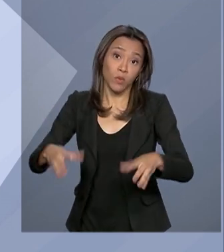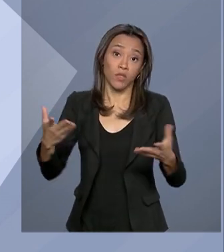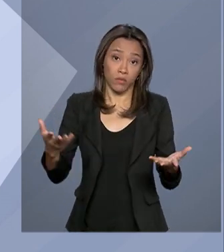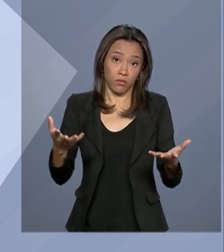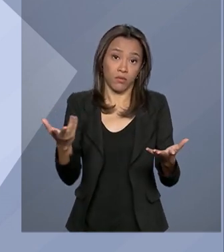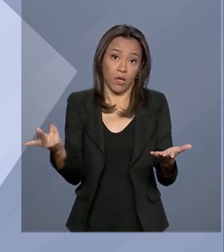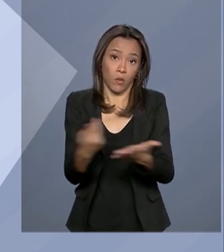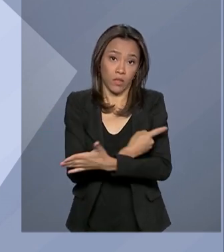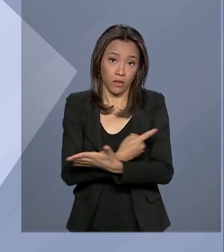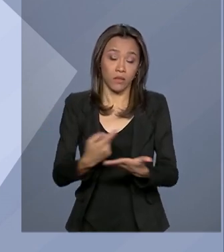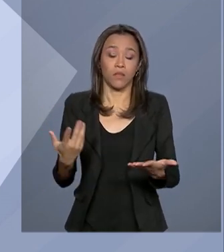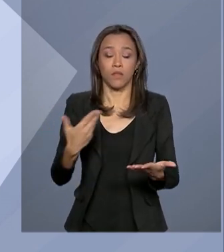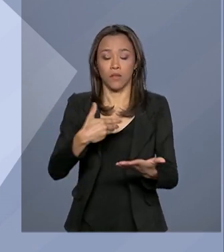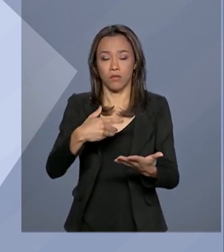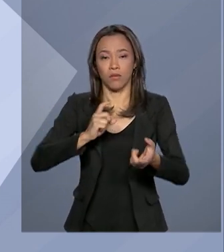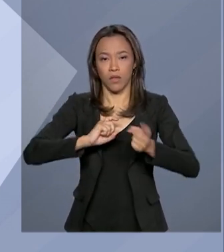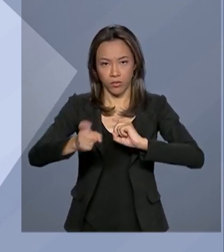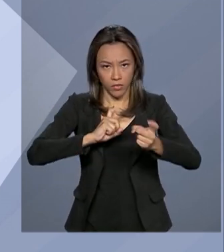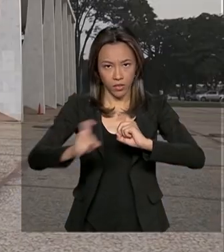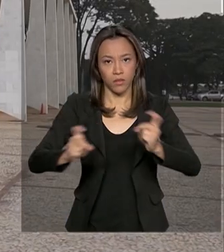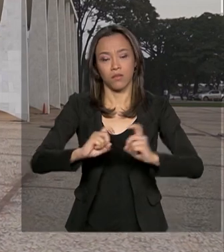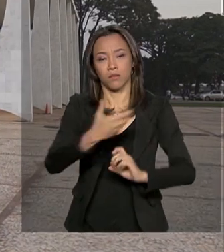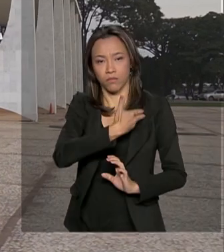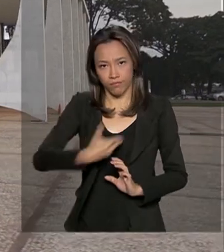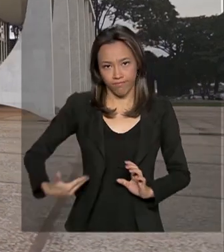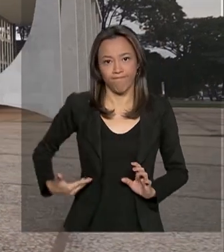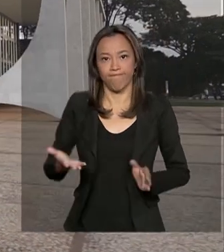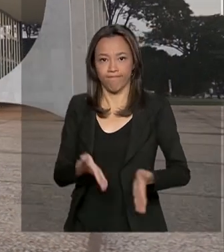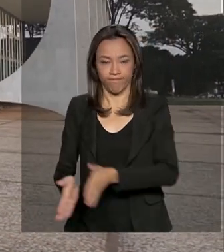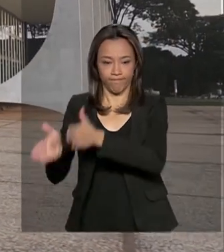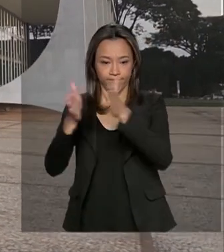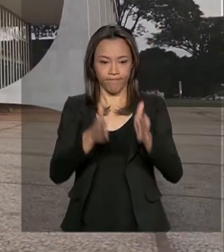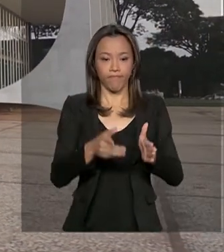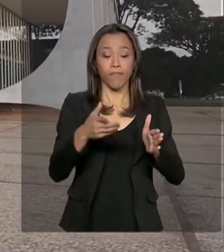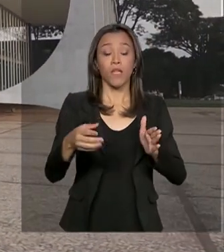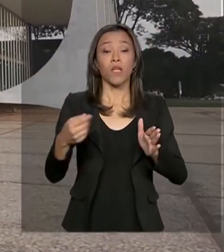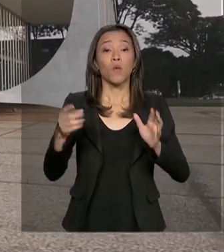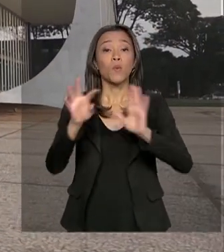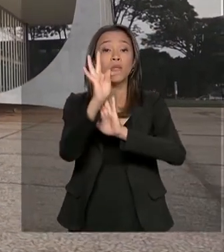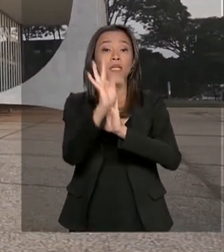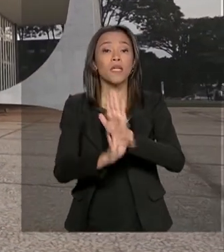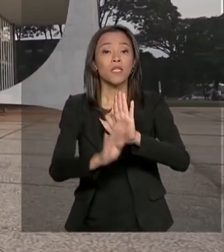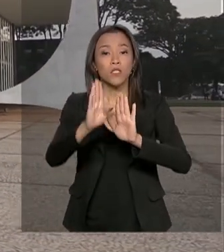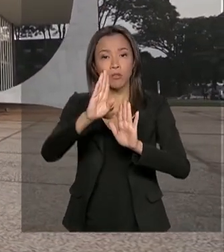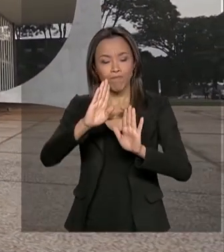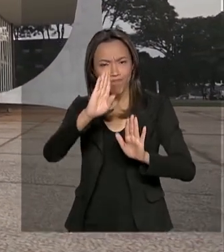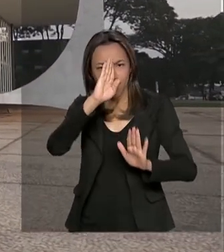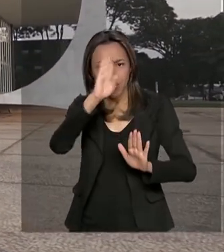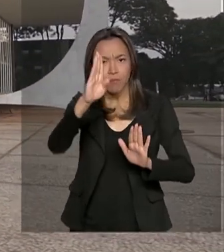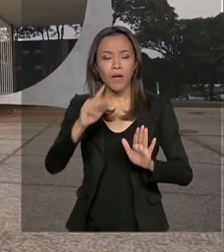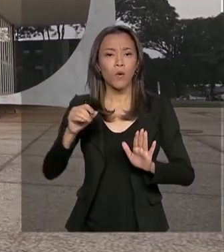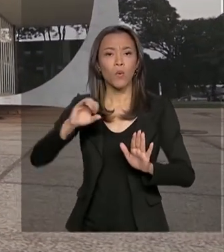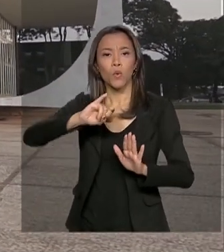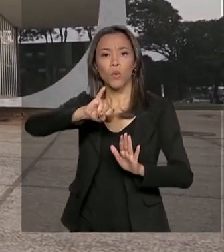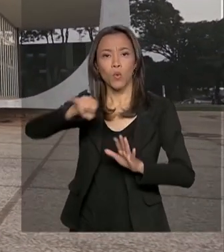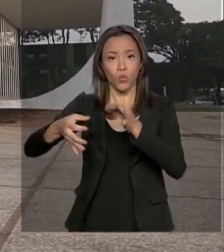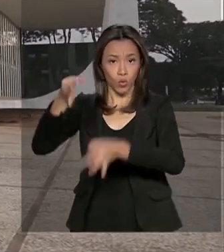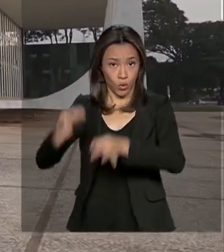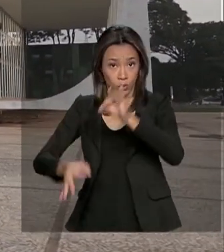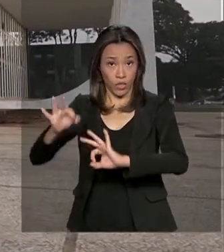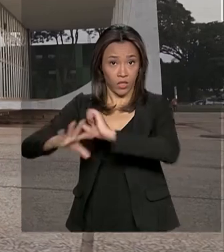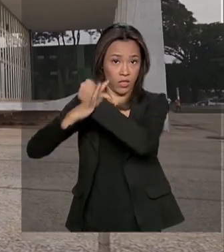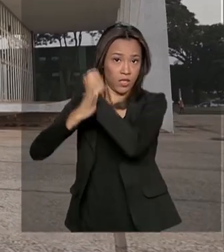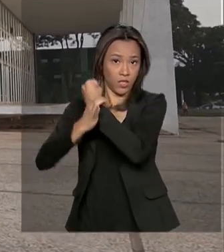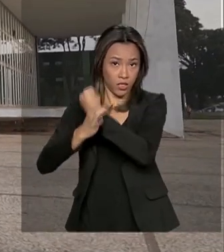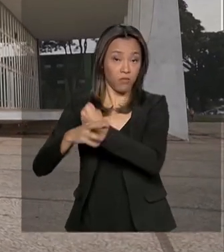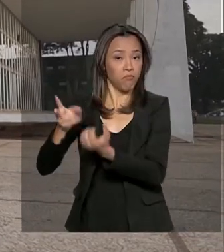processos de improbidade administrativa. O texto principal sobre o chamado juiz de garantia foi mantido. O magistrado